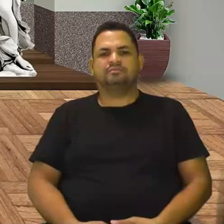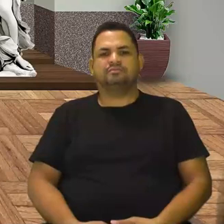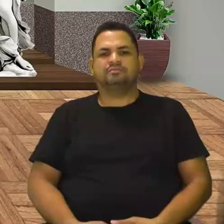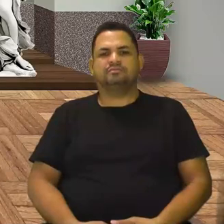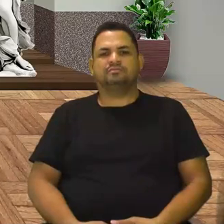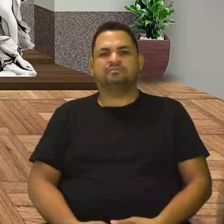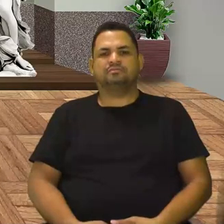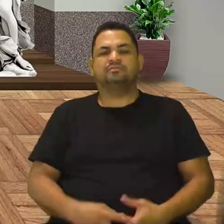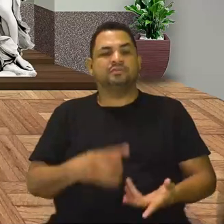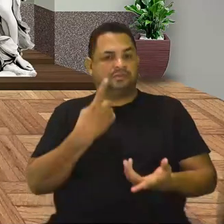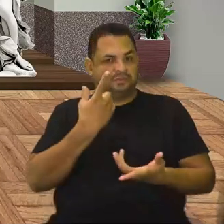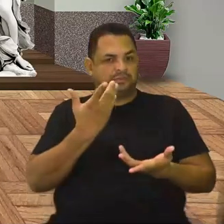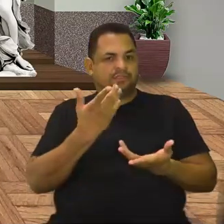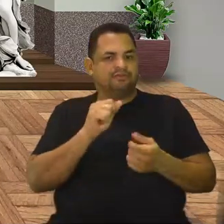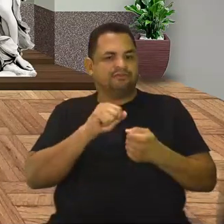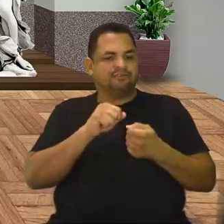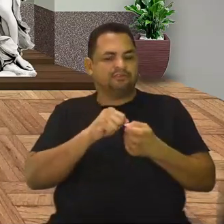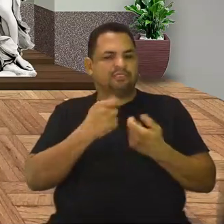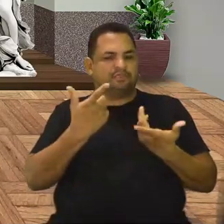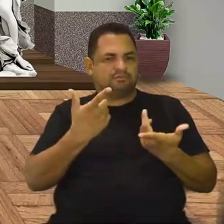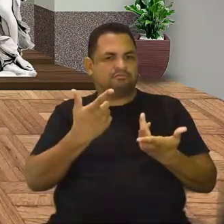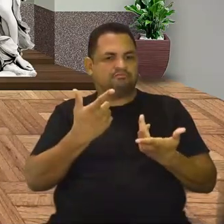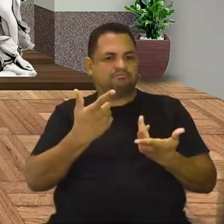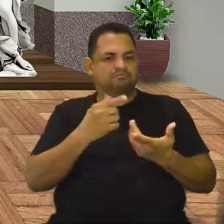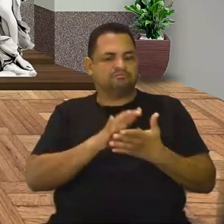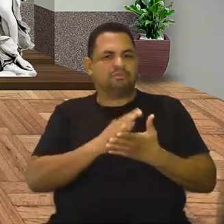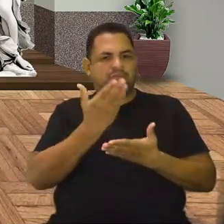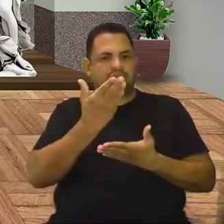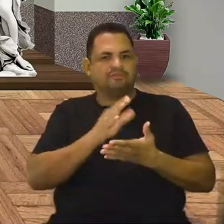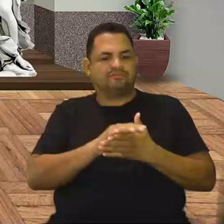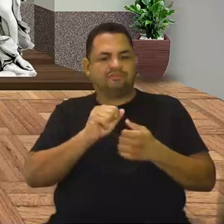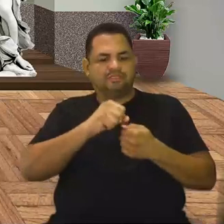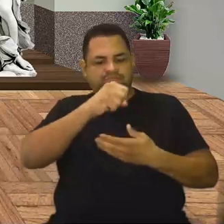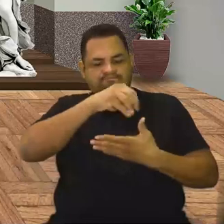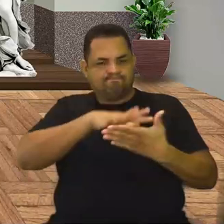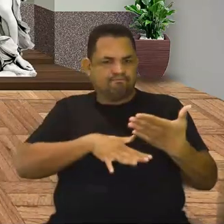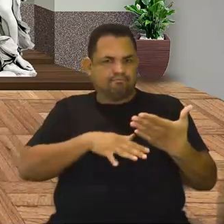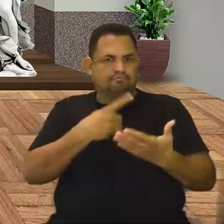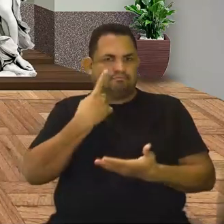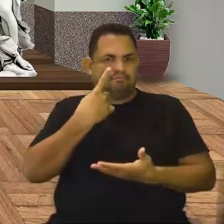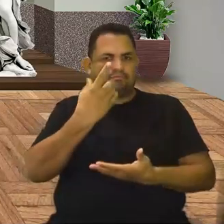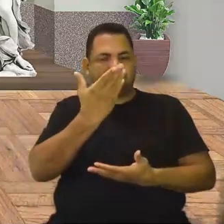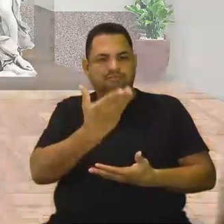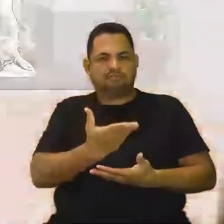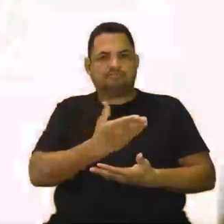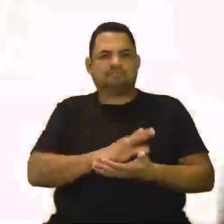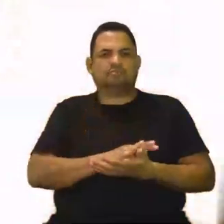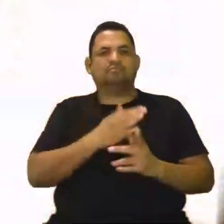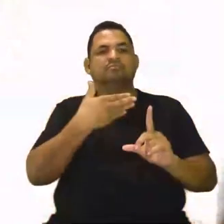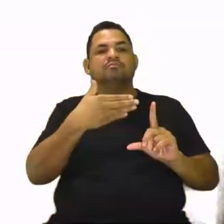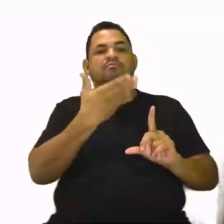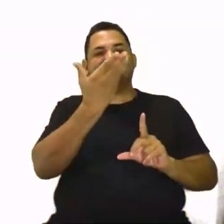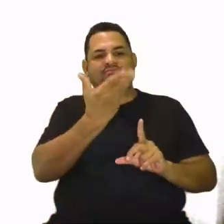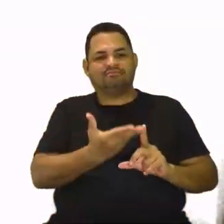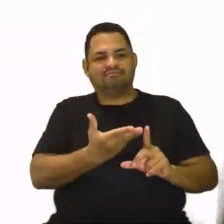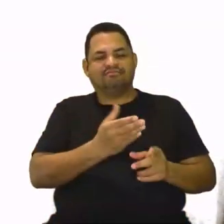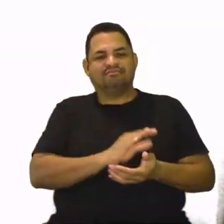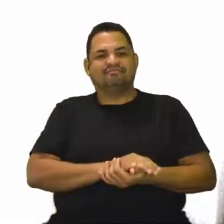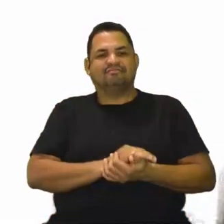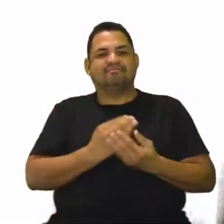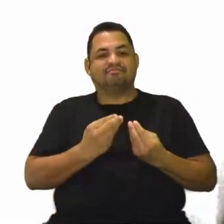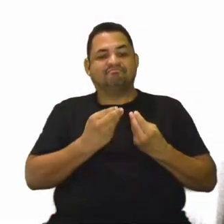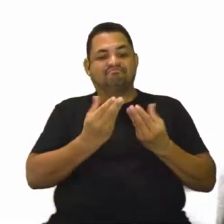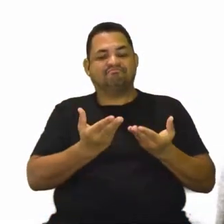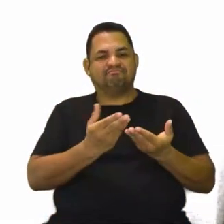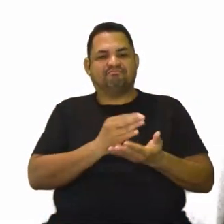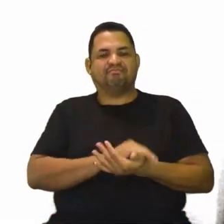Cumpriram o que o mascote falou? Cumprindo aí? Fizeram a atividade? Olha aí o nosso mascotezinho aí na tela. É, ele pede